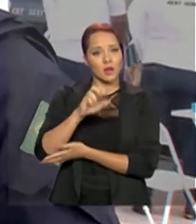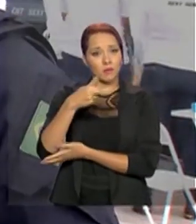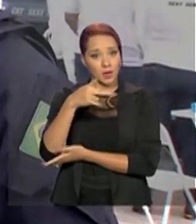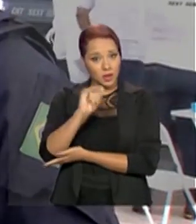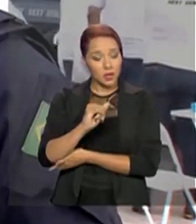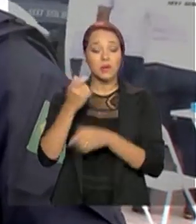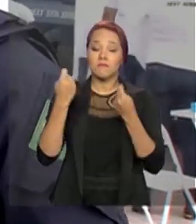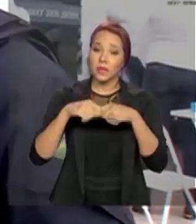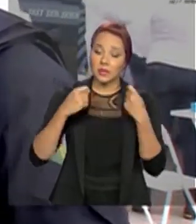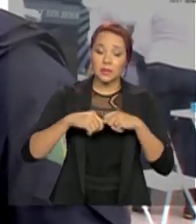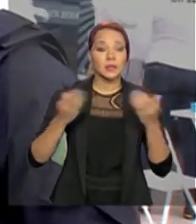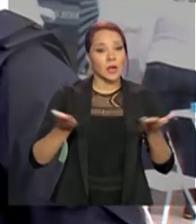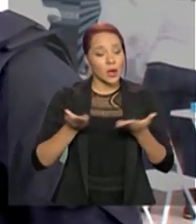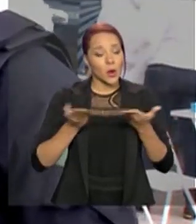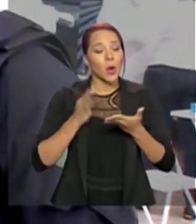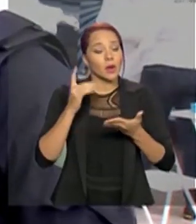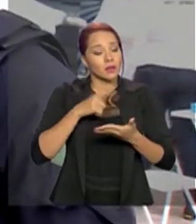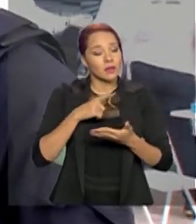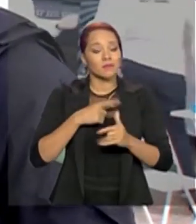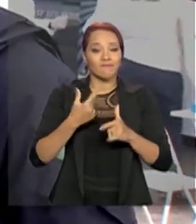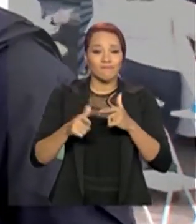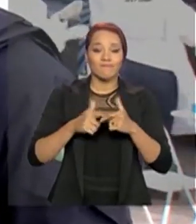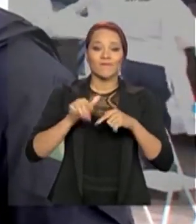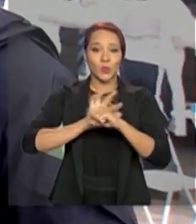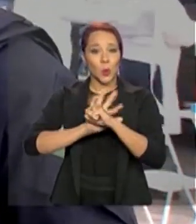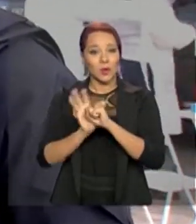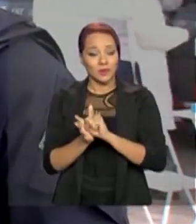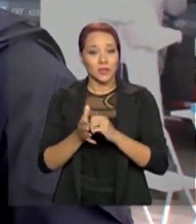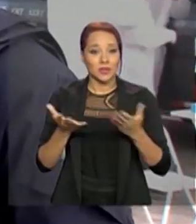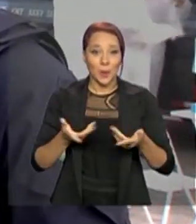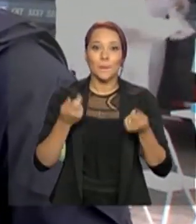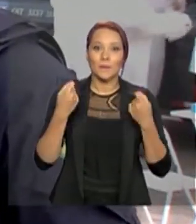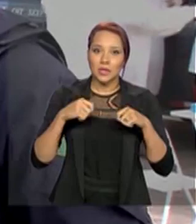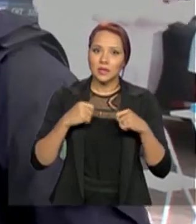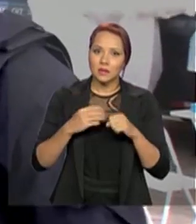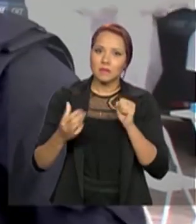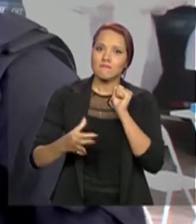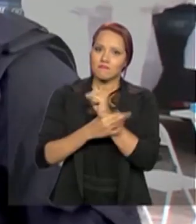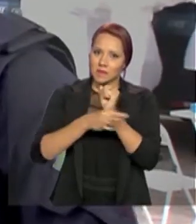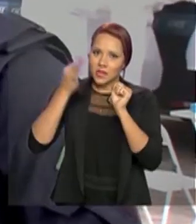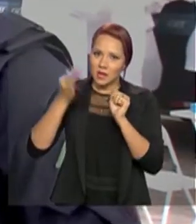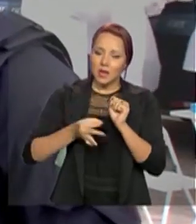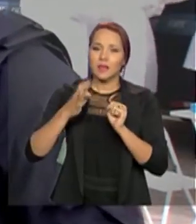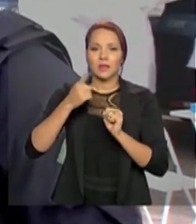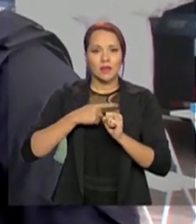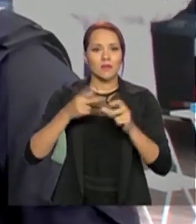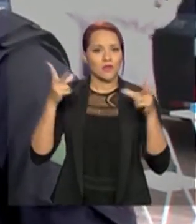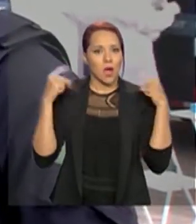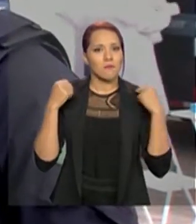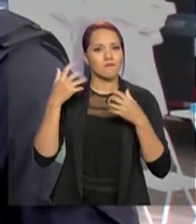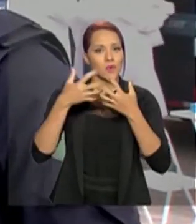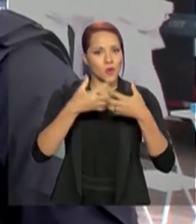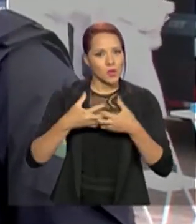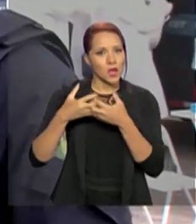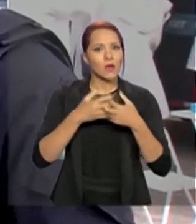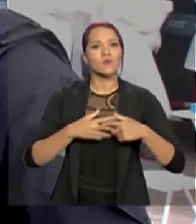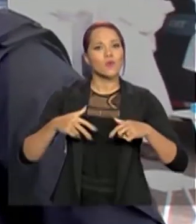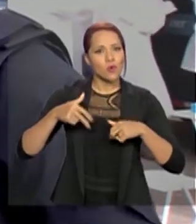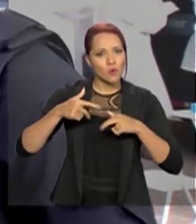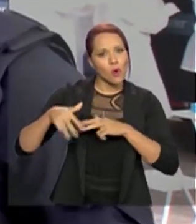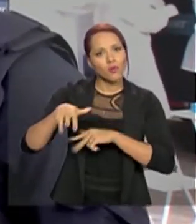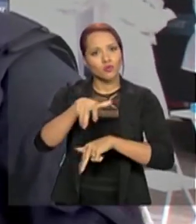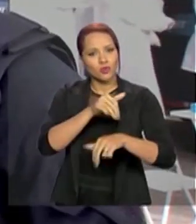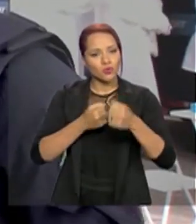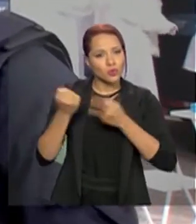precisa nessa época desse surto, dessa crise. Portanto, a gente tem que garantir sim essa circulação deles. Temos que apoiar no momento que eles